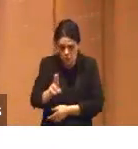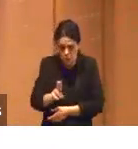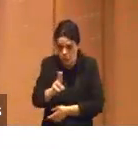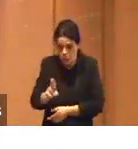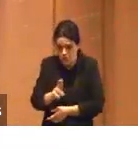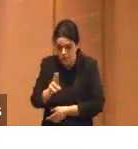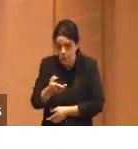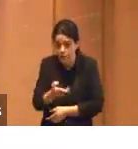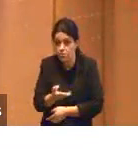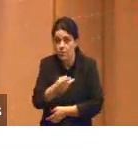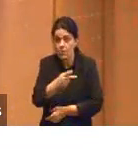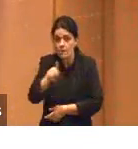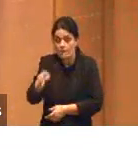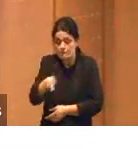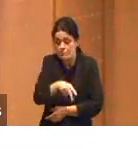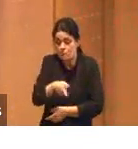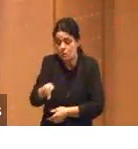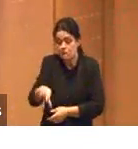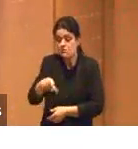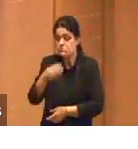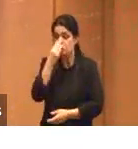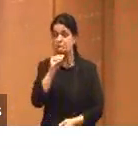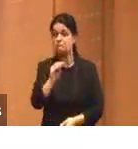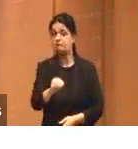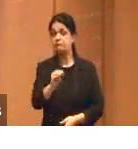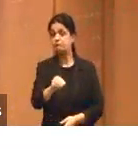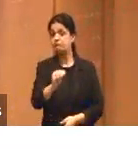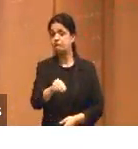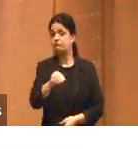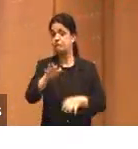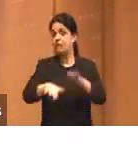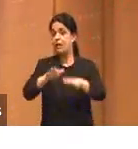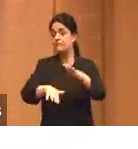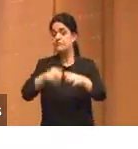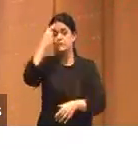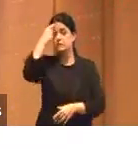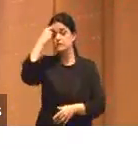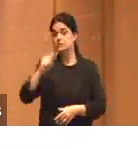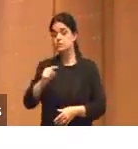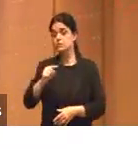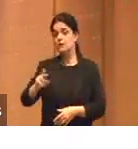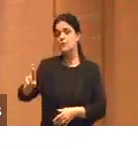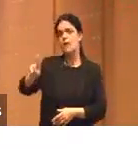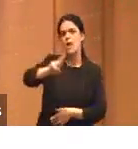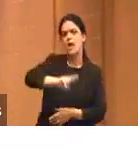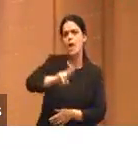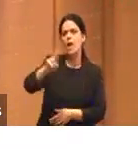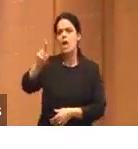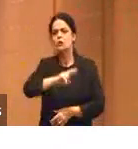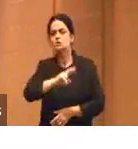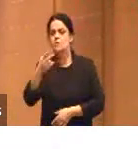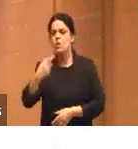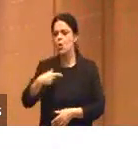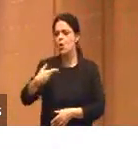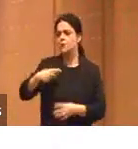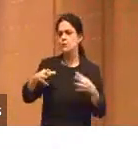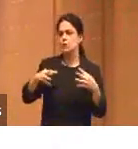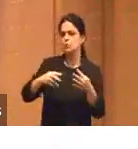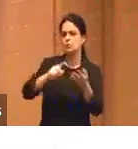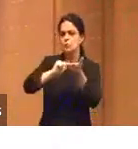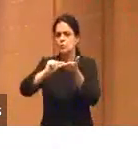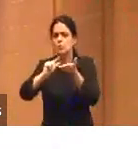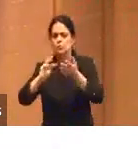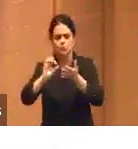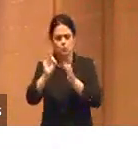Às vezes, nem estão sabendo que as respostas que eles estão recebendo dos trabalhos, as dissertações, as teses, não estão sendo